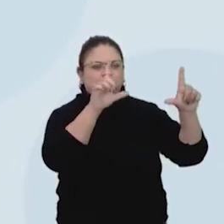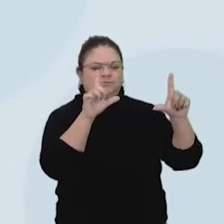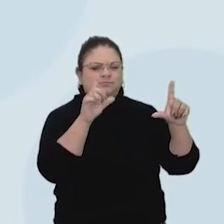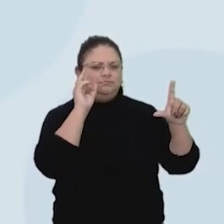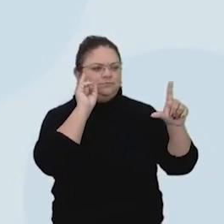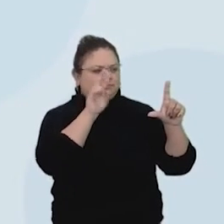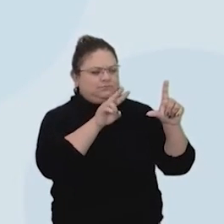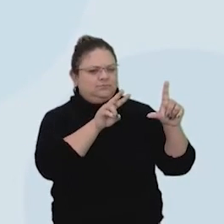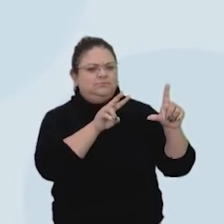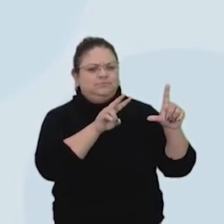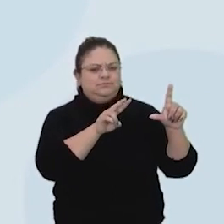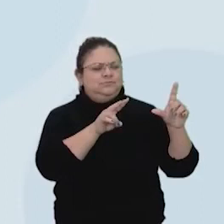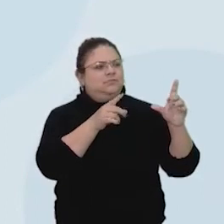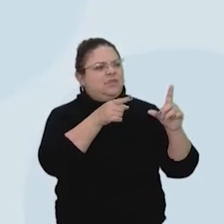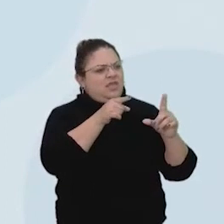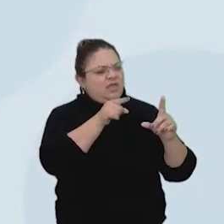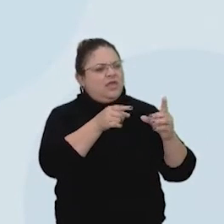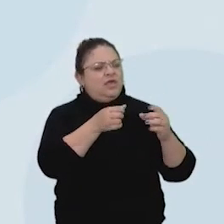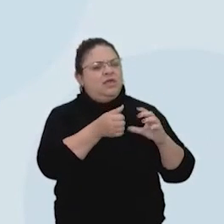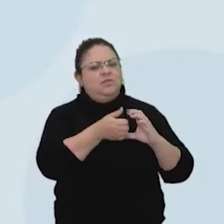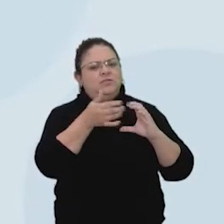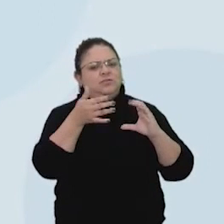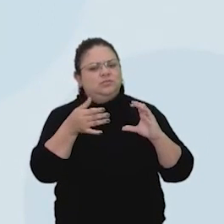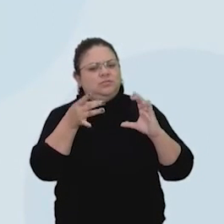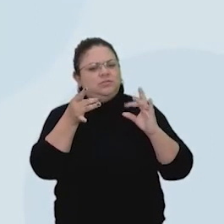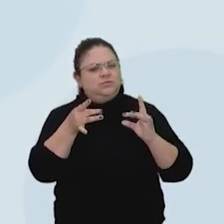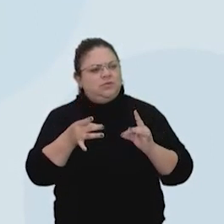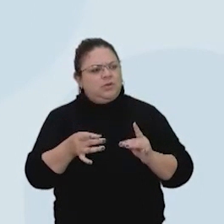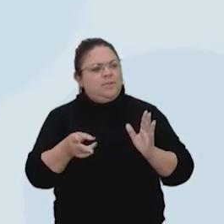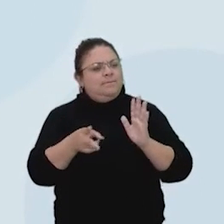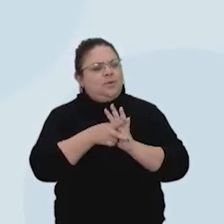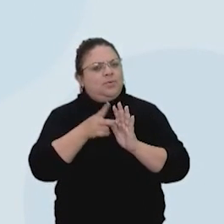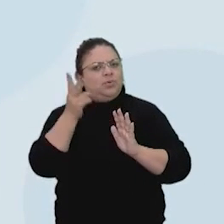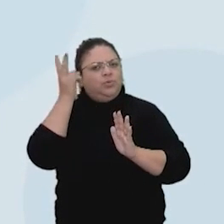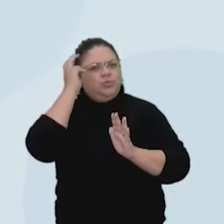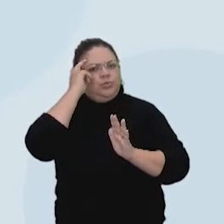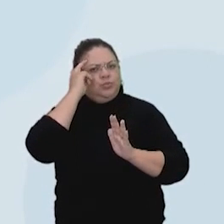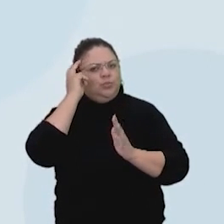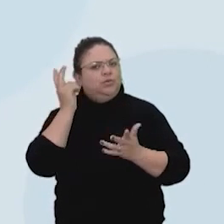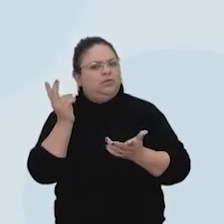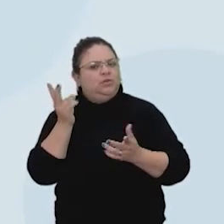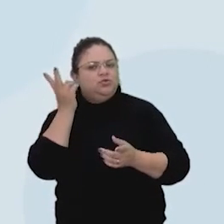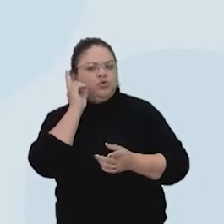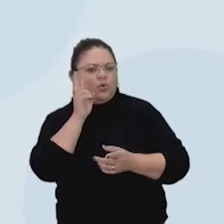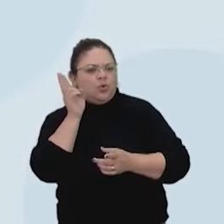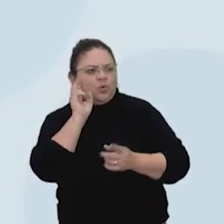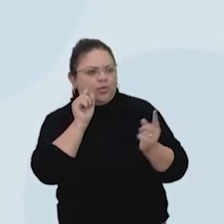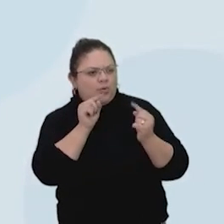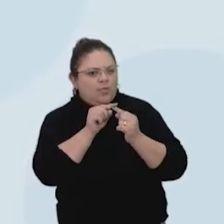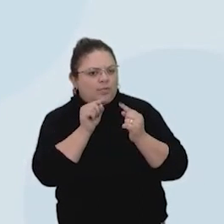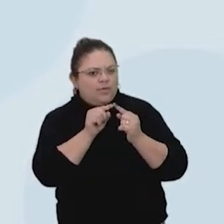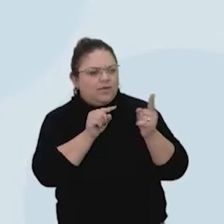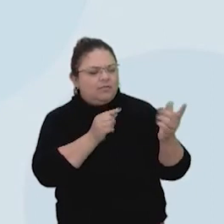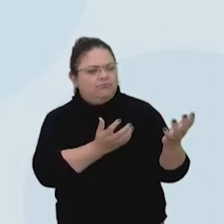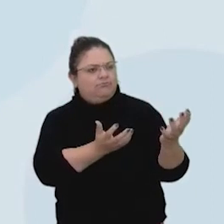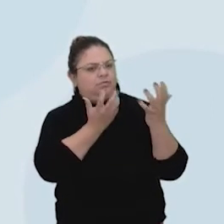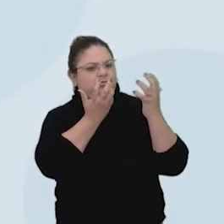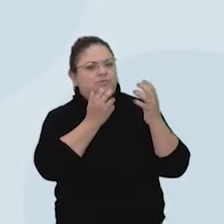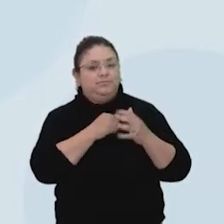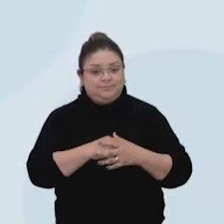detalhes que remetem a contextos culturais ou históricos, que enriquecem a composição da imagem.